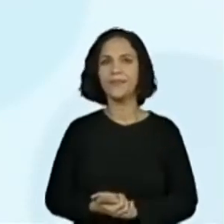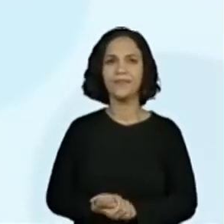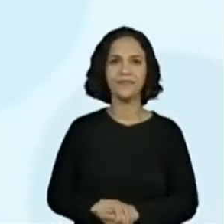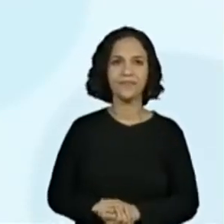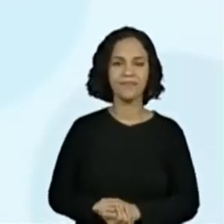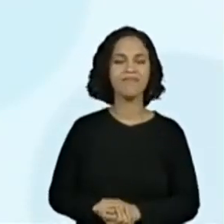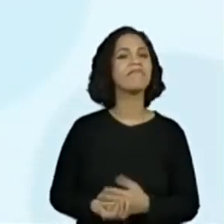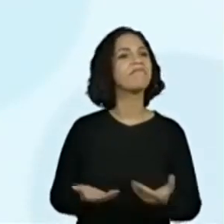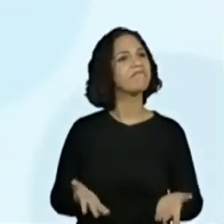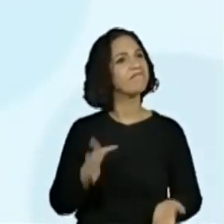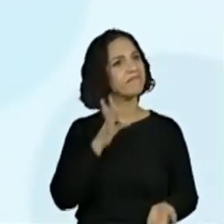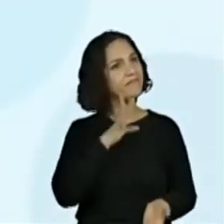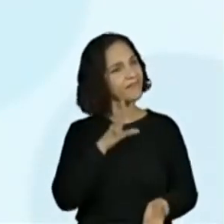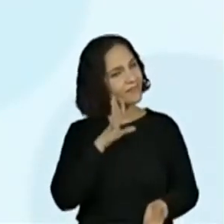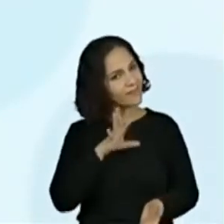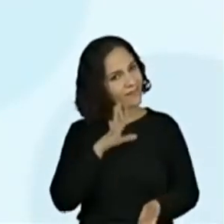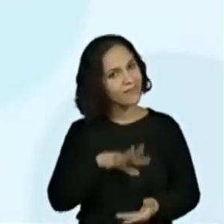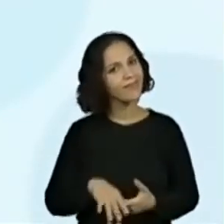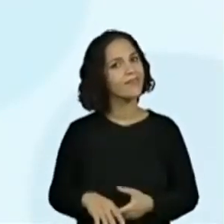Muito legal.